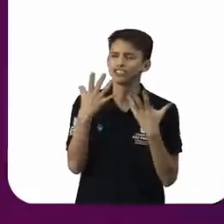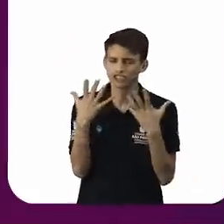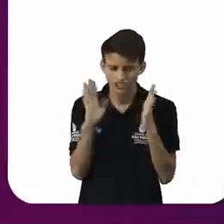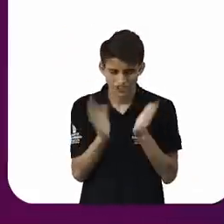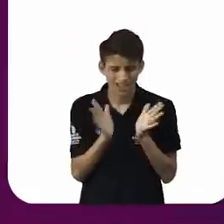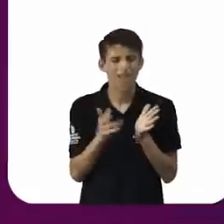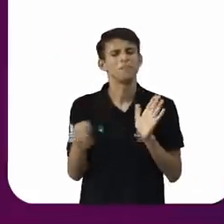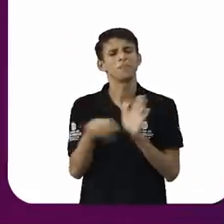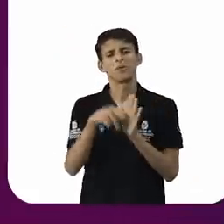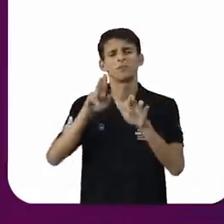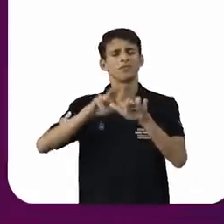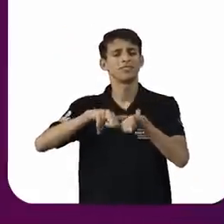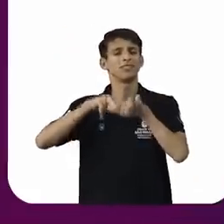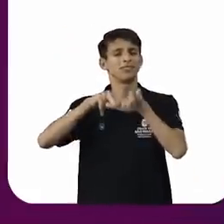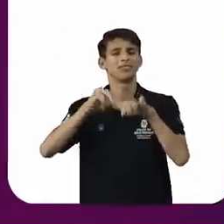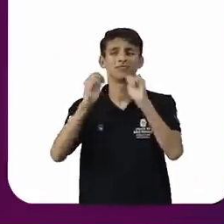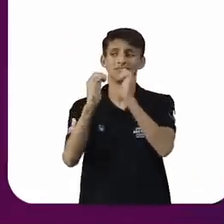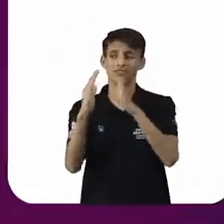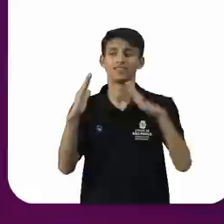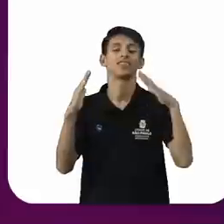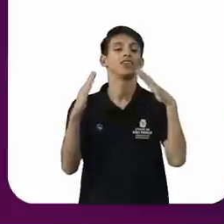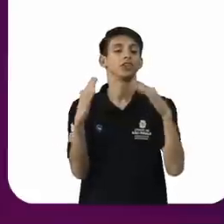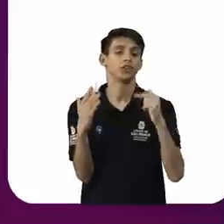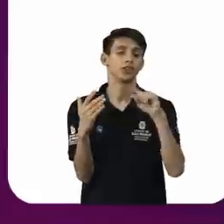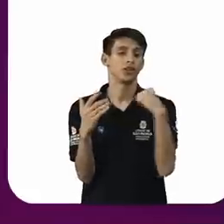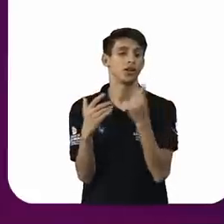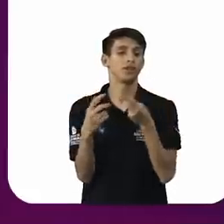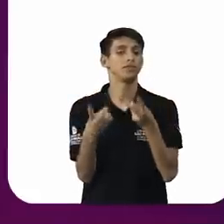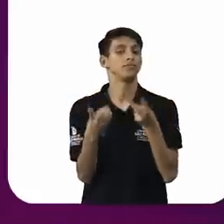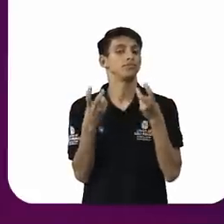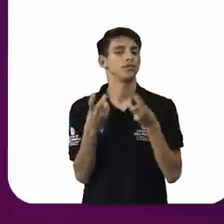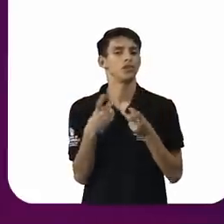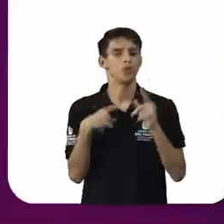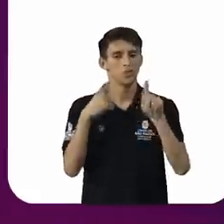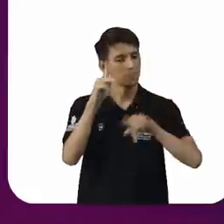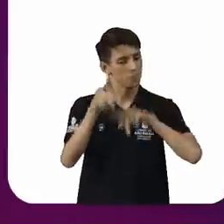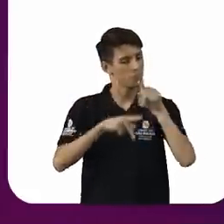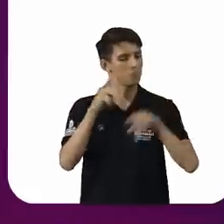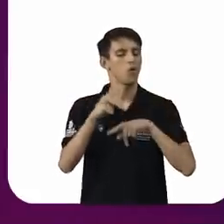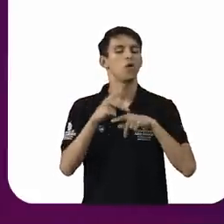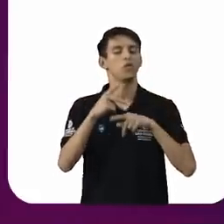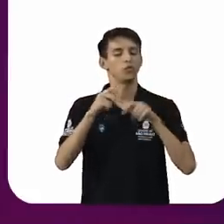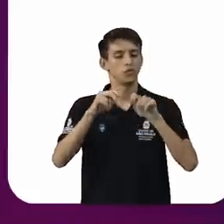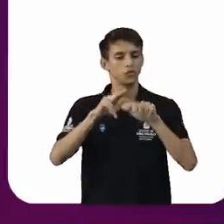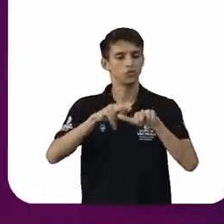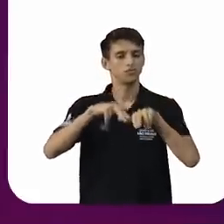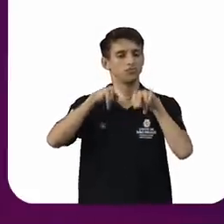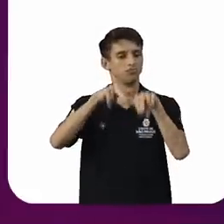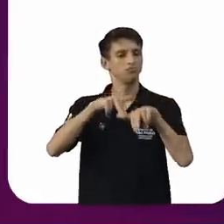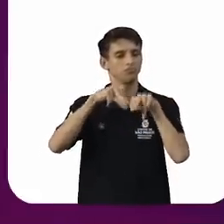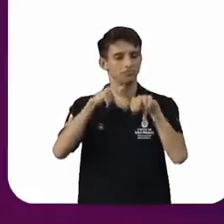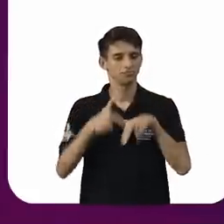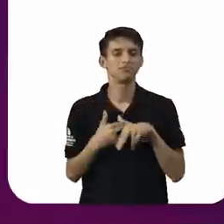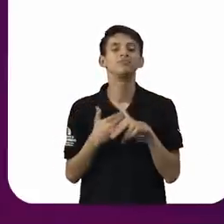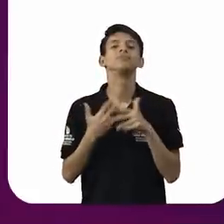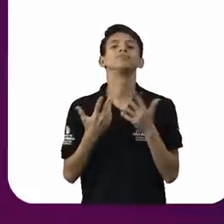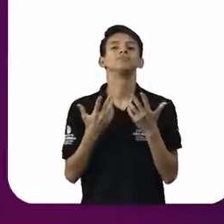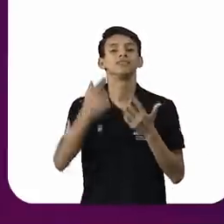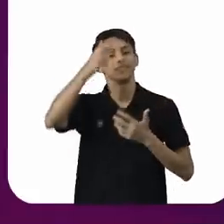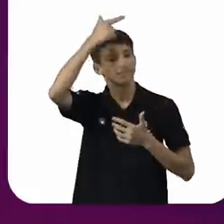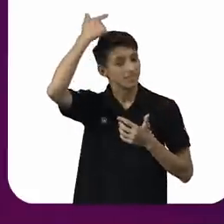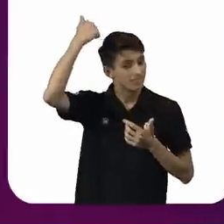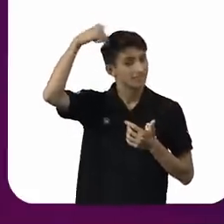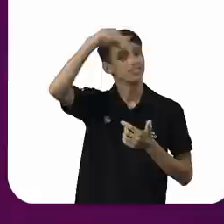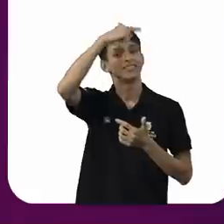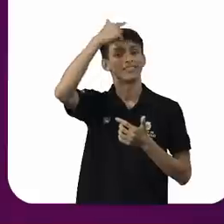então tem essa expressão de que nós nos pensamos como povo do santo, não Nós somos essas pessoas e santo